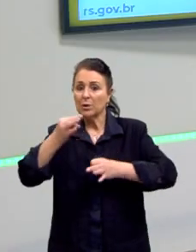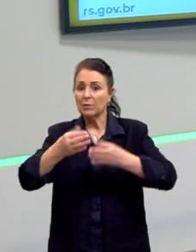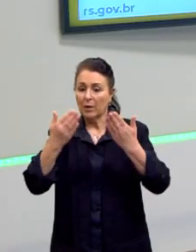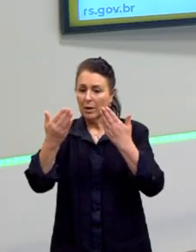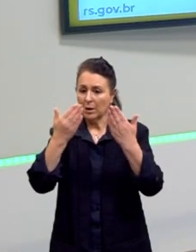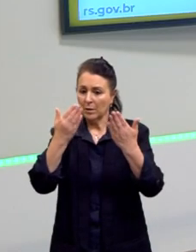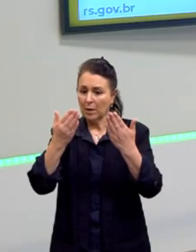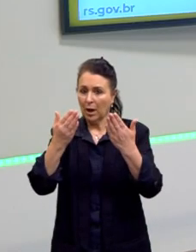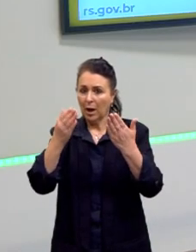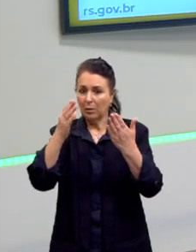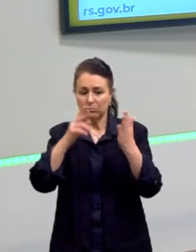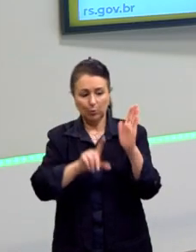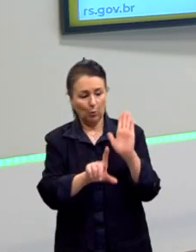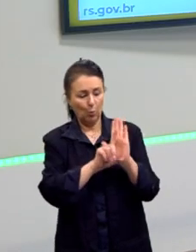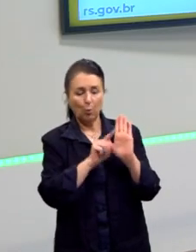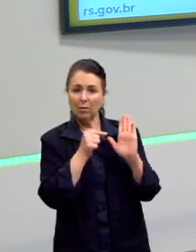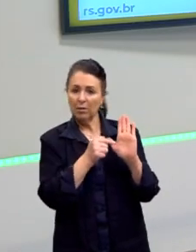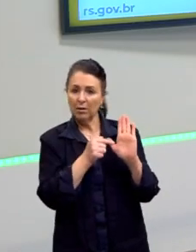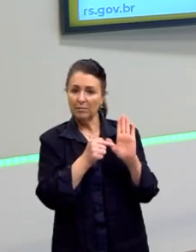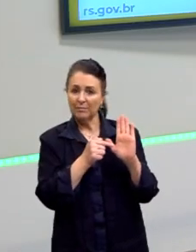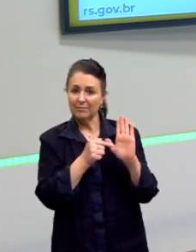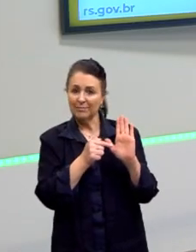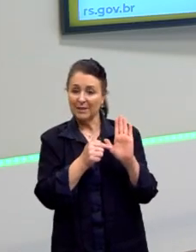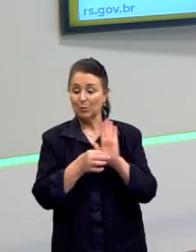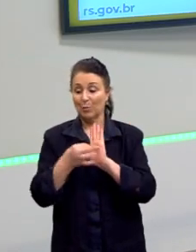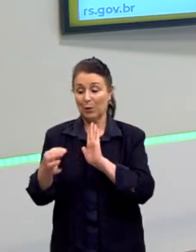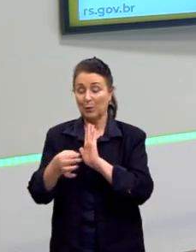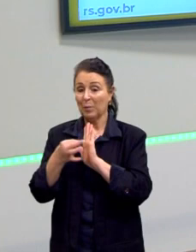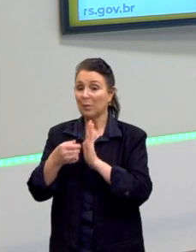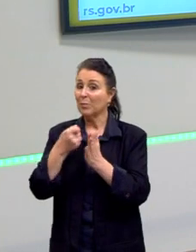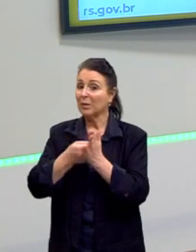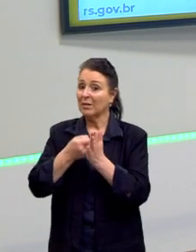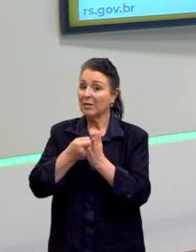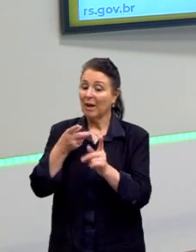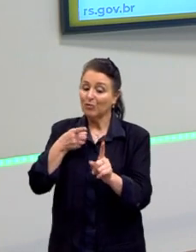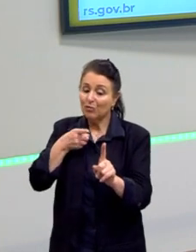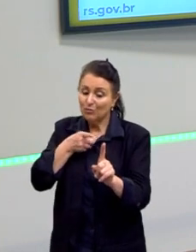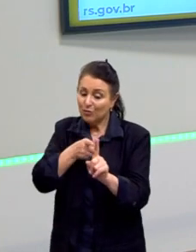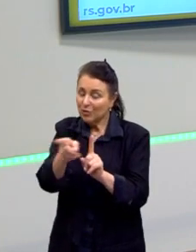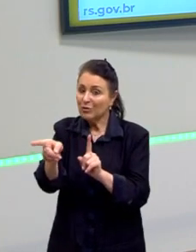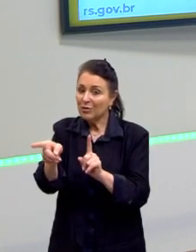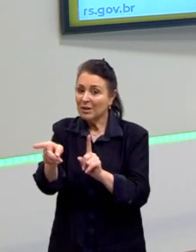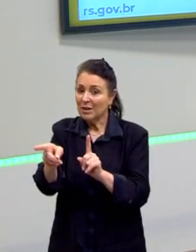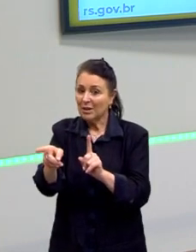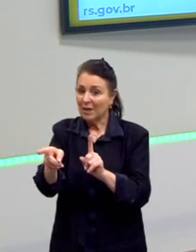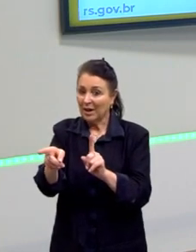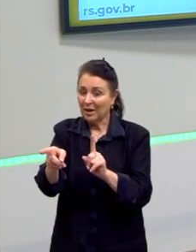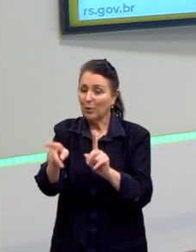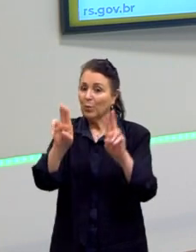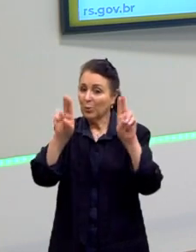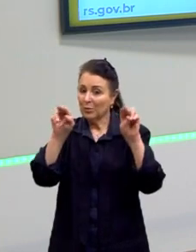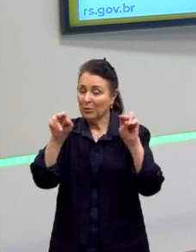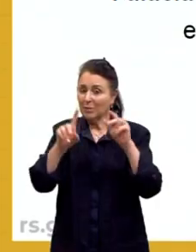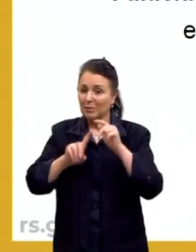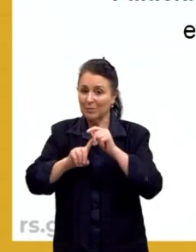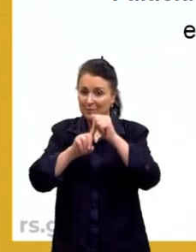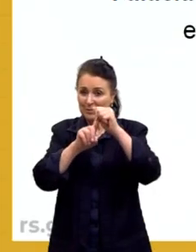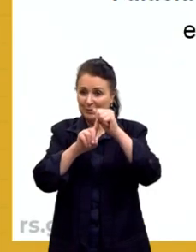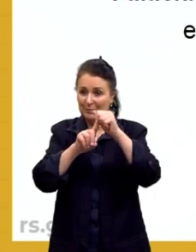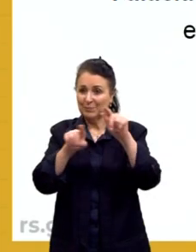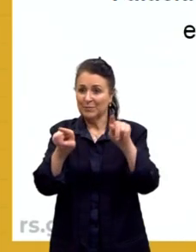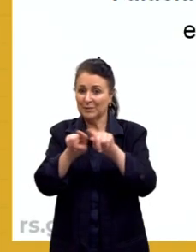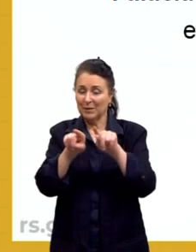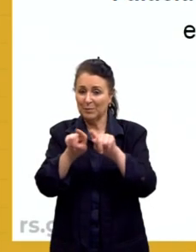com a lei. E aí essa é apenas uma falácia para tentar desviar o conteúdo principal. Falácia por raciocínio vicioso,